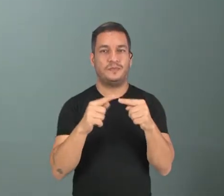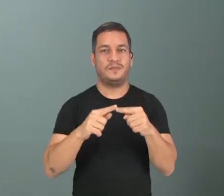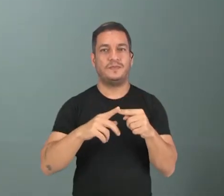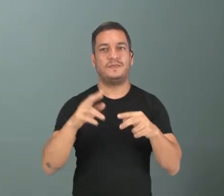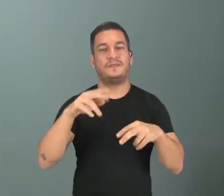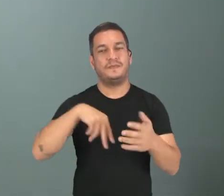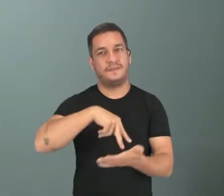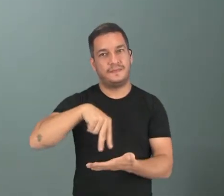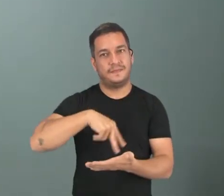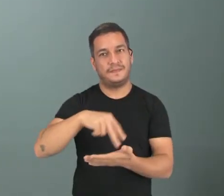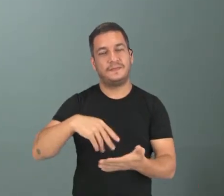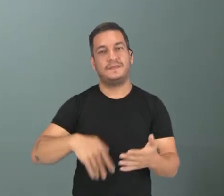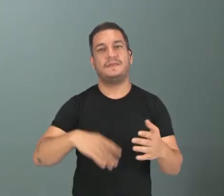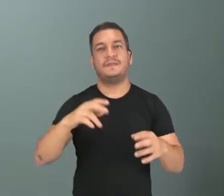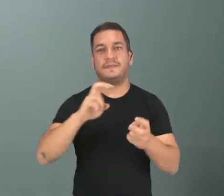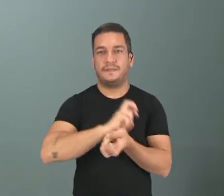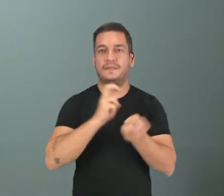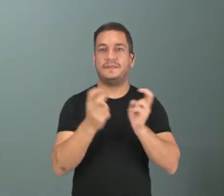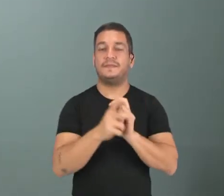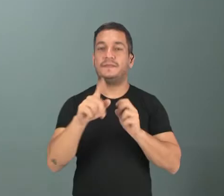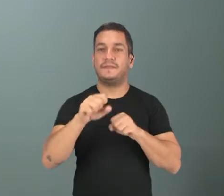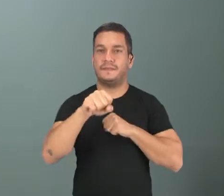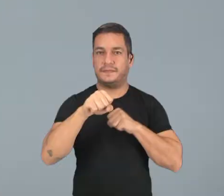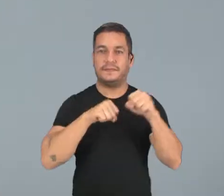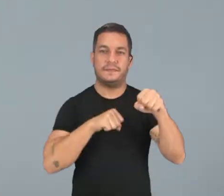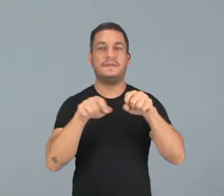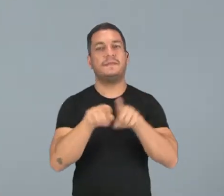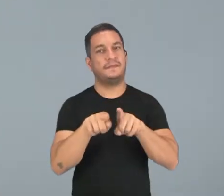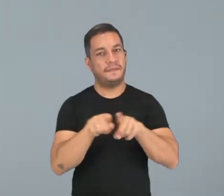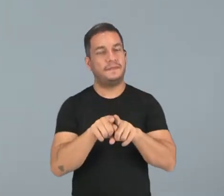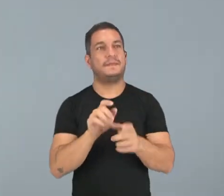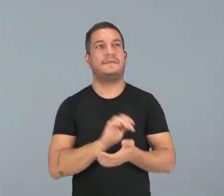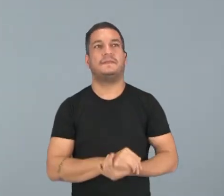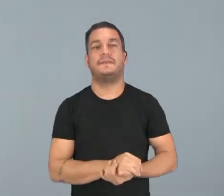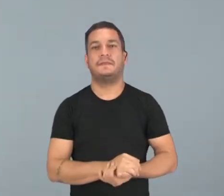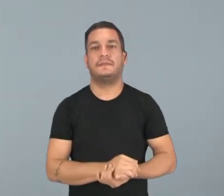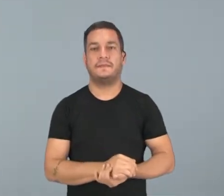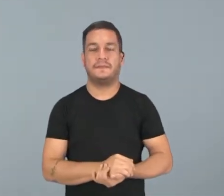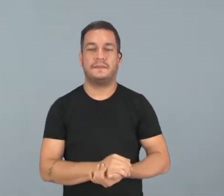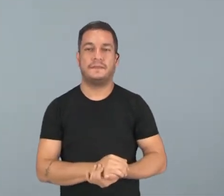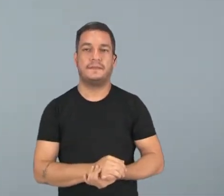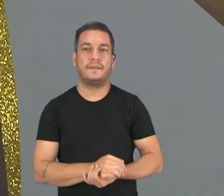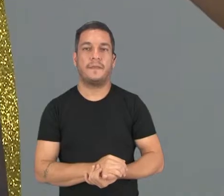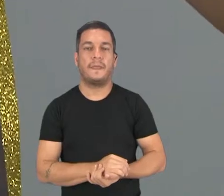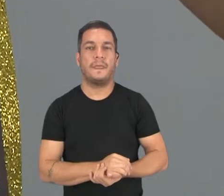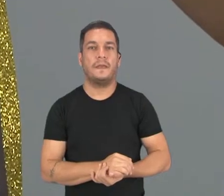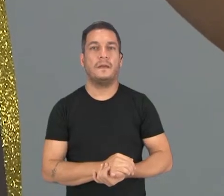dança da capoeira, que também é uma luta, é uma arte. Vamos lá para o próximo?